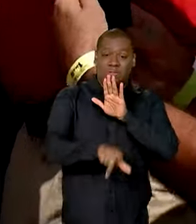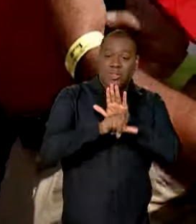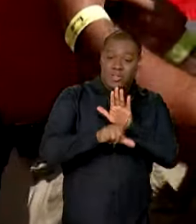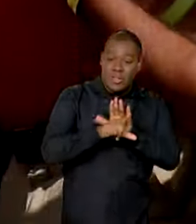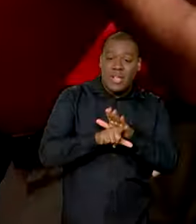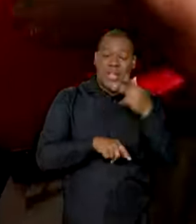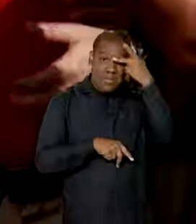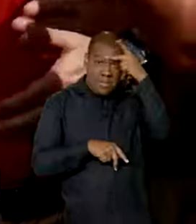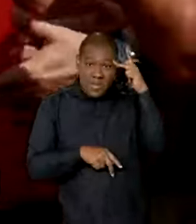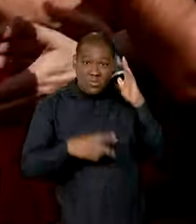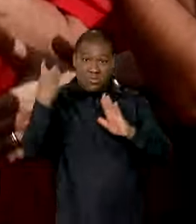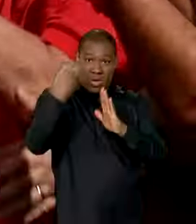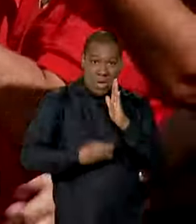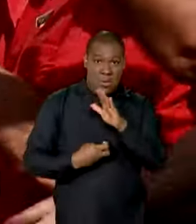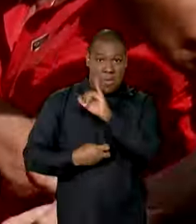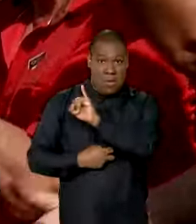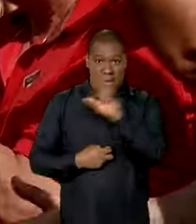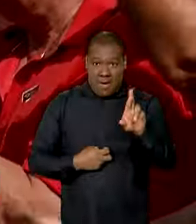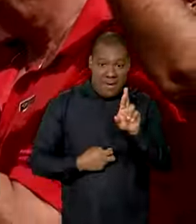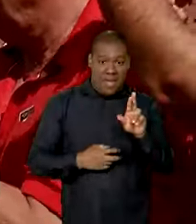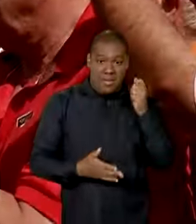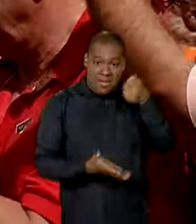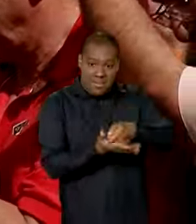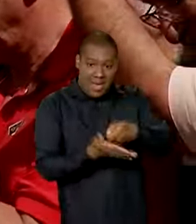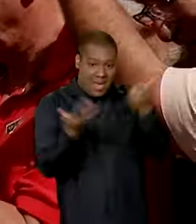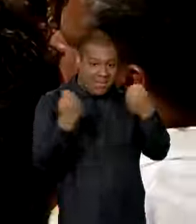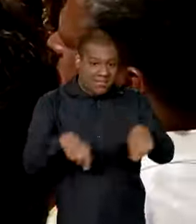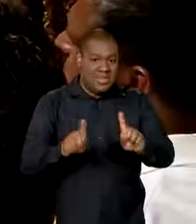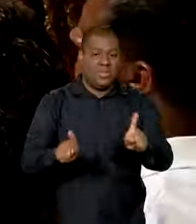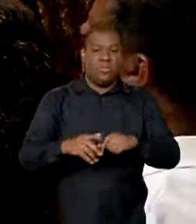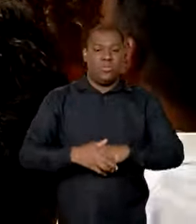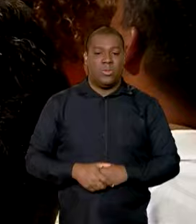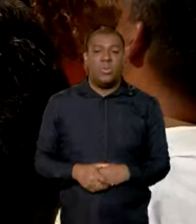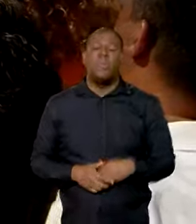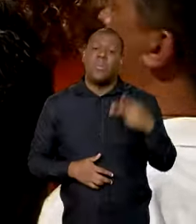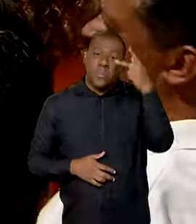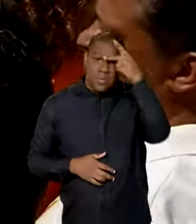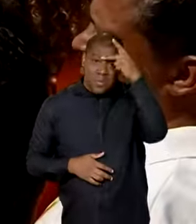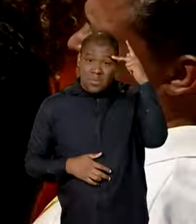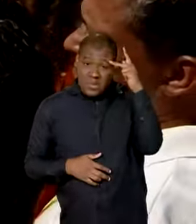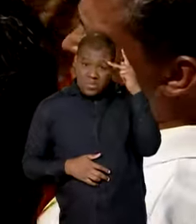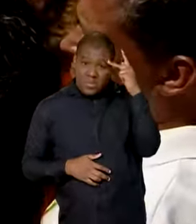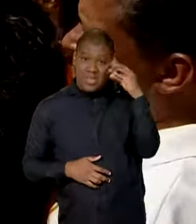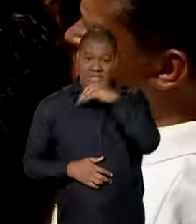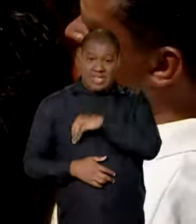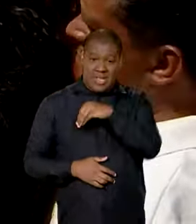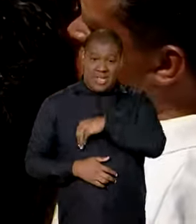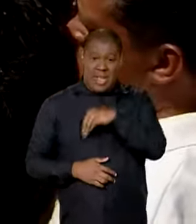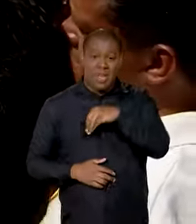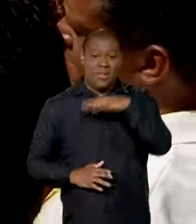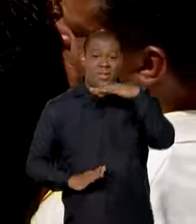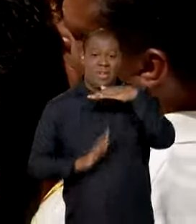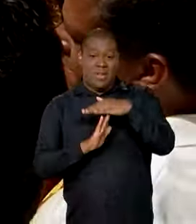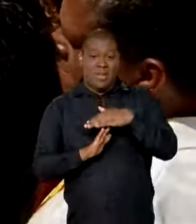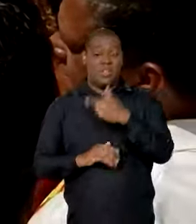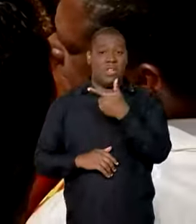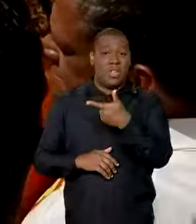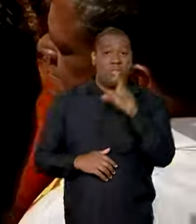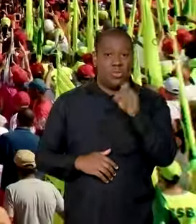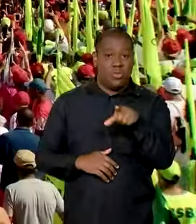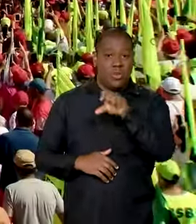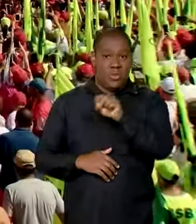progressiva do imposto de renda. De acordo com o projeto, quem ganha até 2.824 reais por mês